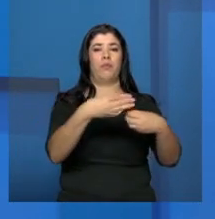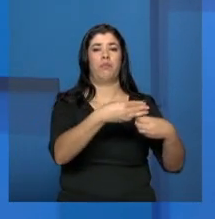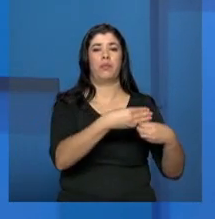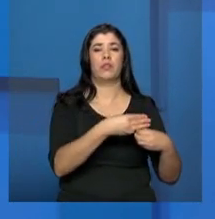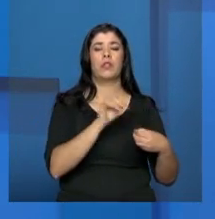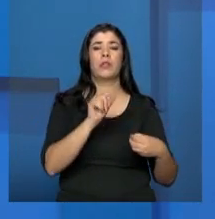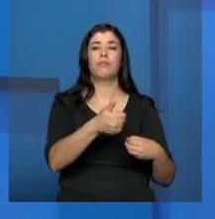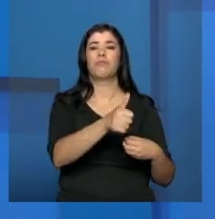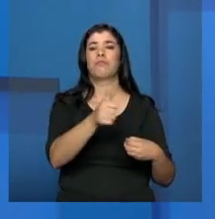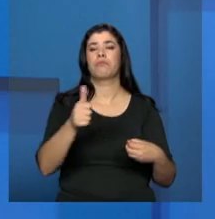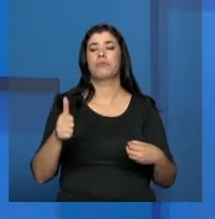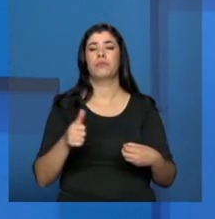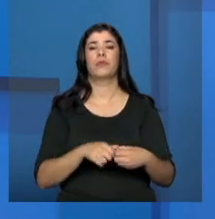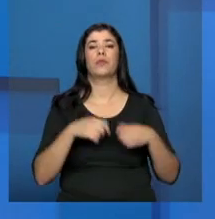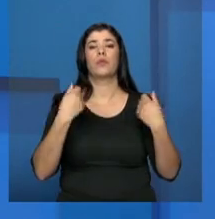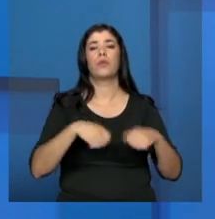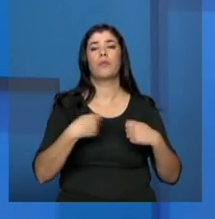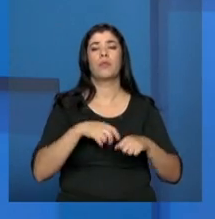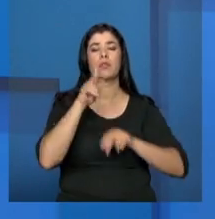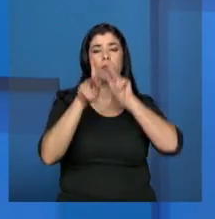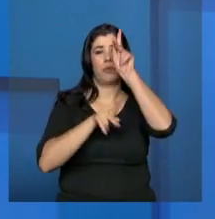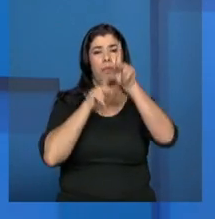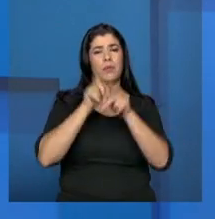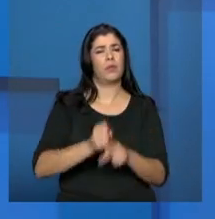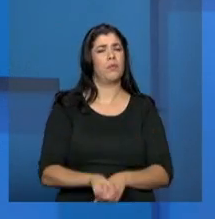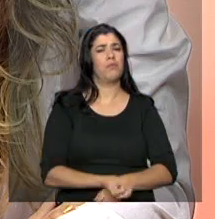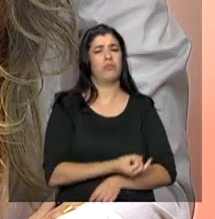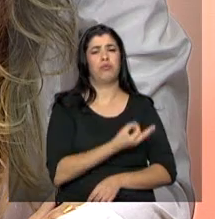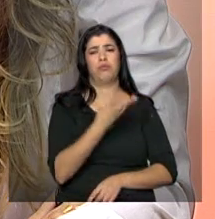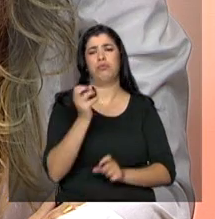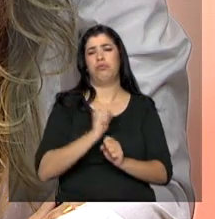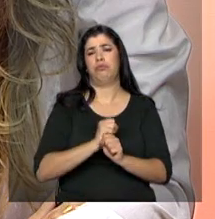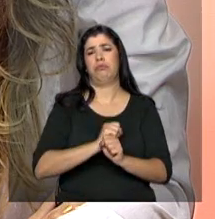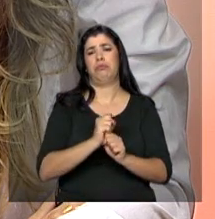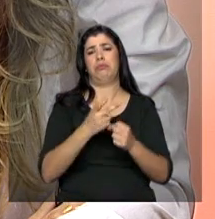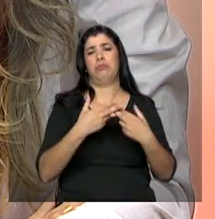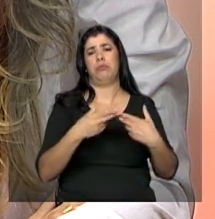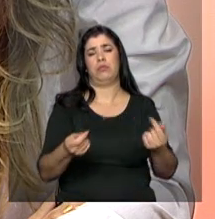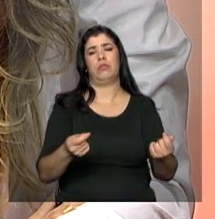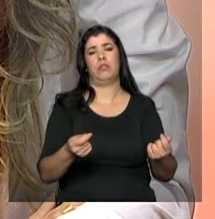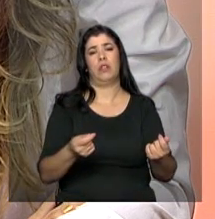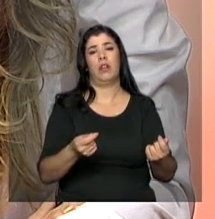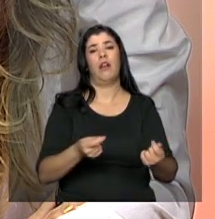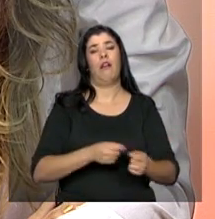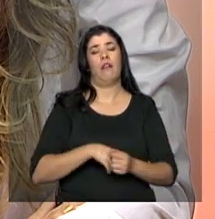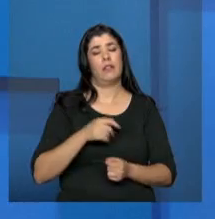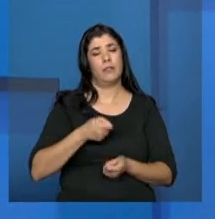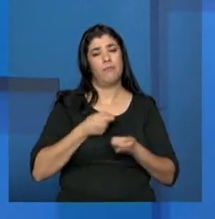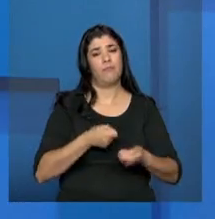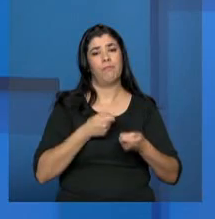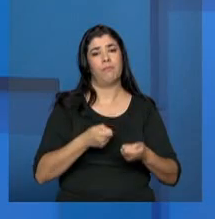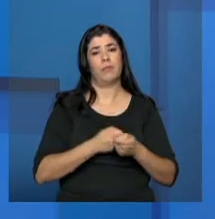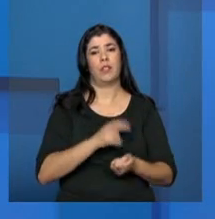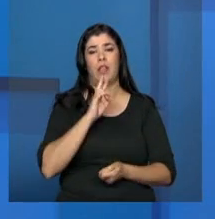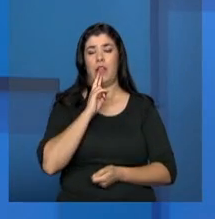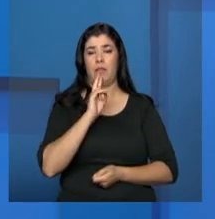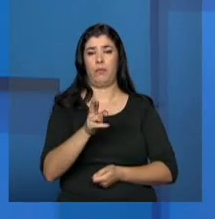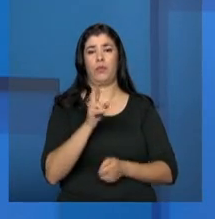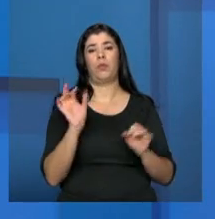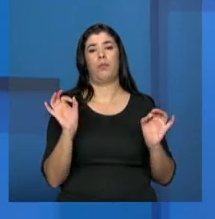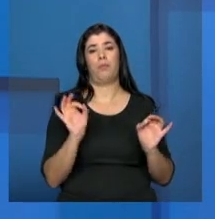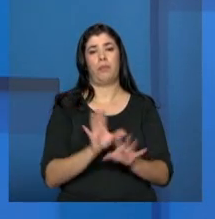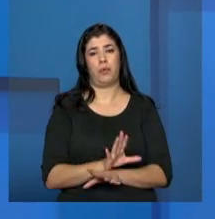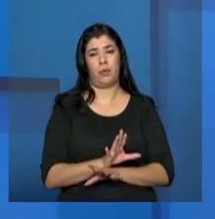demandas e as necessidades da população, elas são inúmeras. Então, nem todas serão respondidas e atendidas só